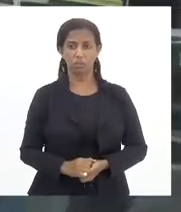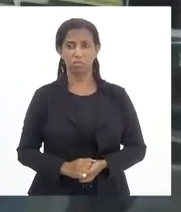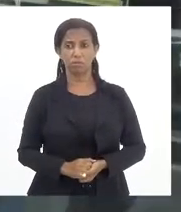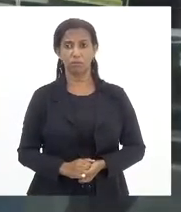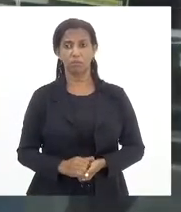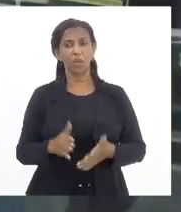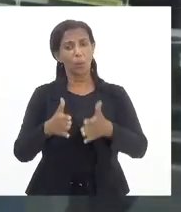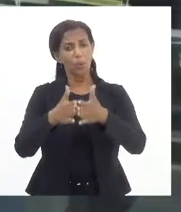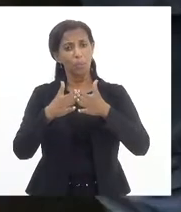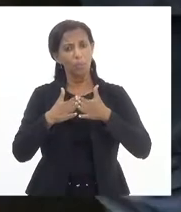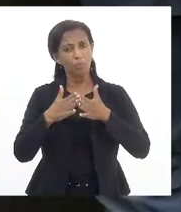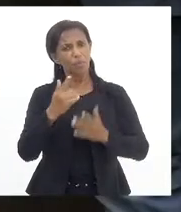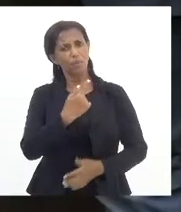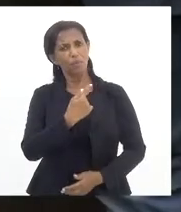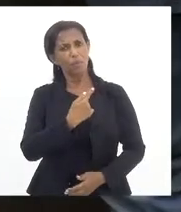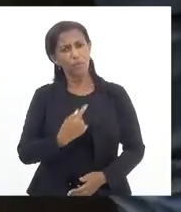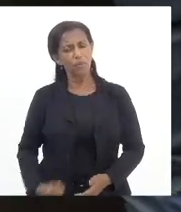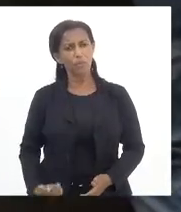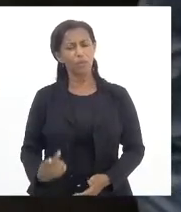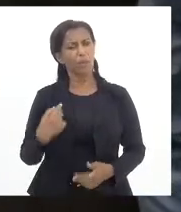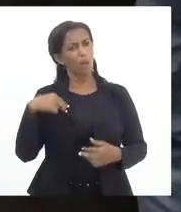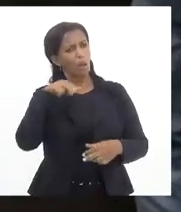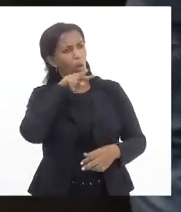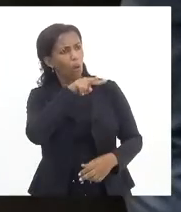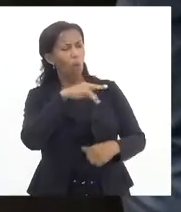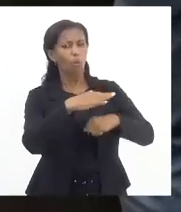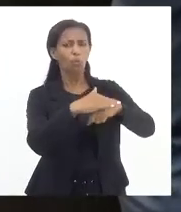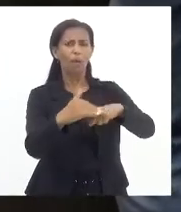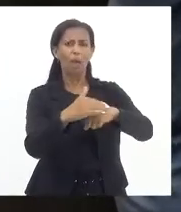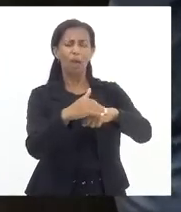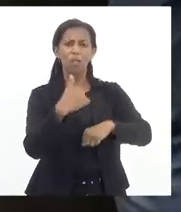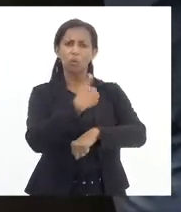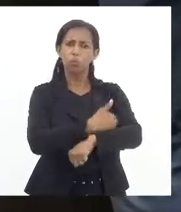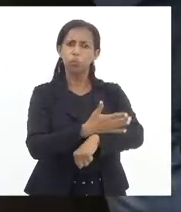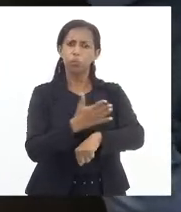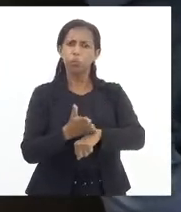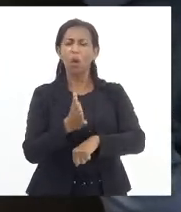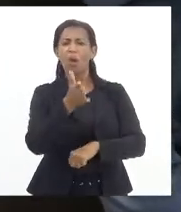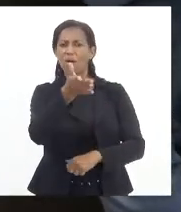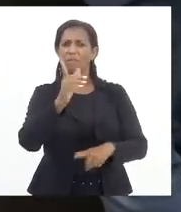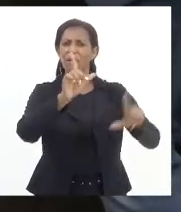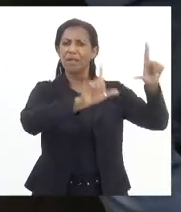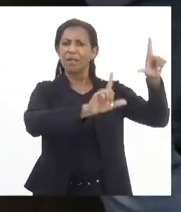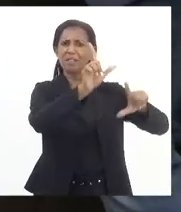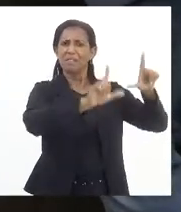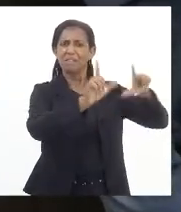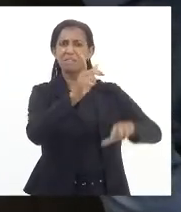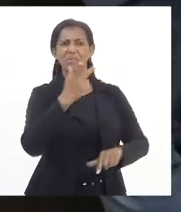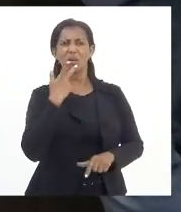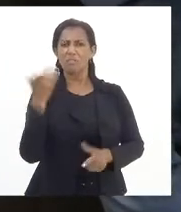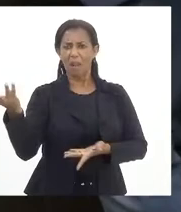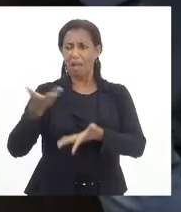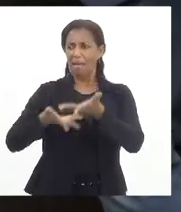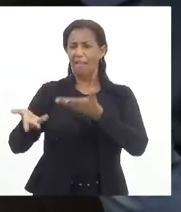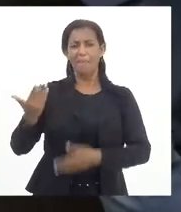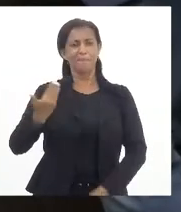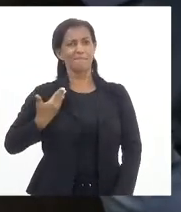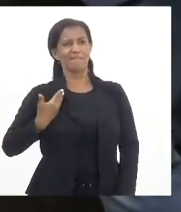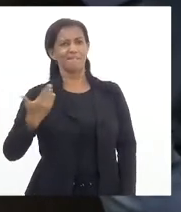Então, por favor, governador, olhe para a gente com carinho, porque o senhor toda hora vai na televisão e muito obrigado por isso e diz que nós somos seus parceiros.